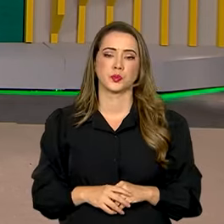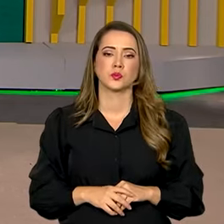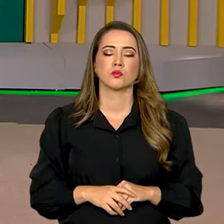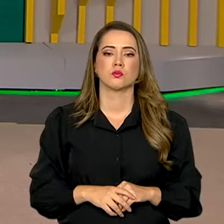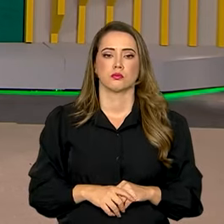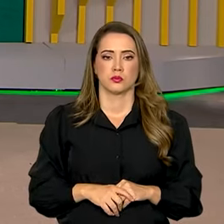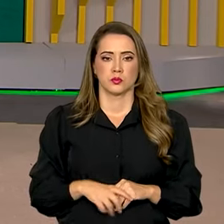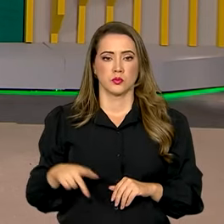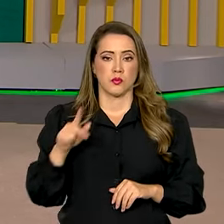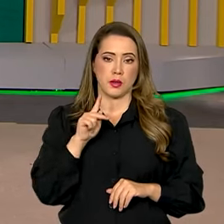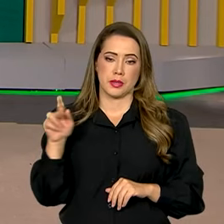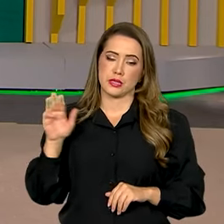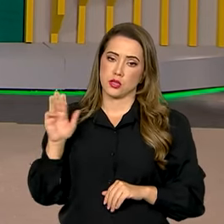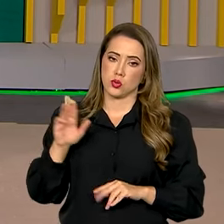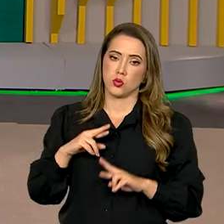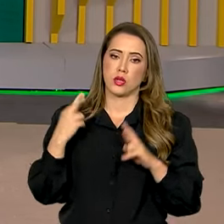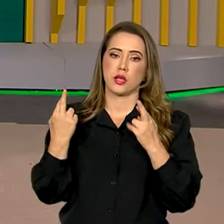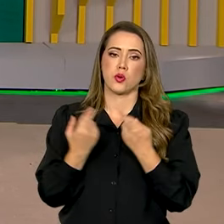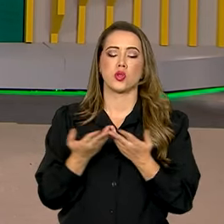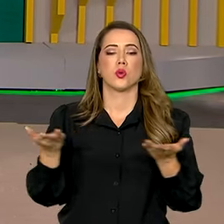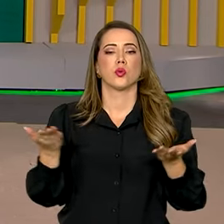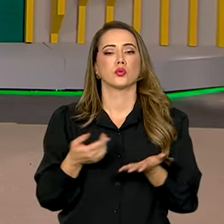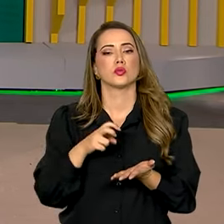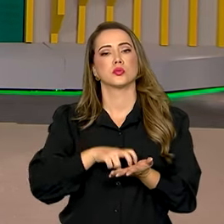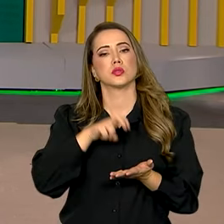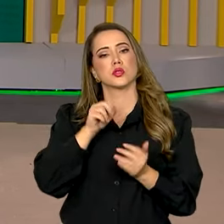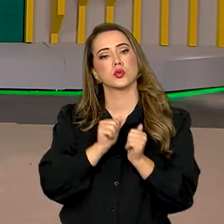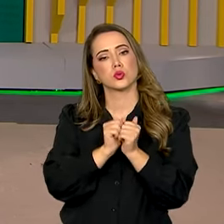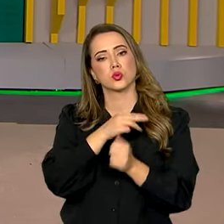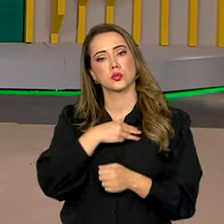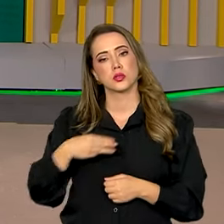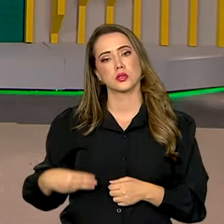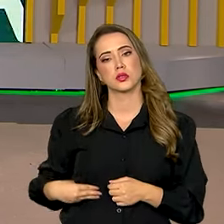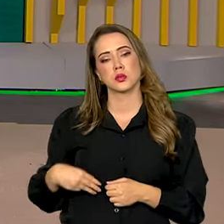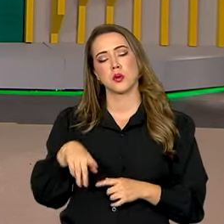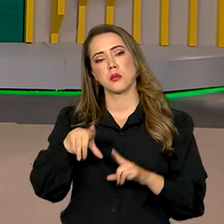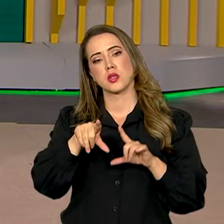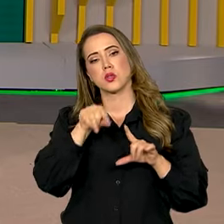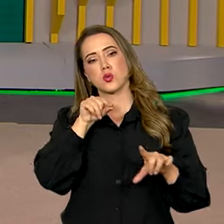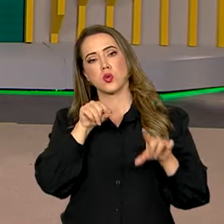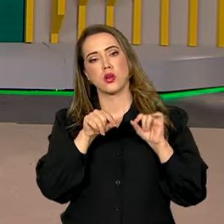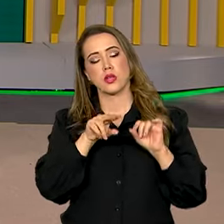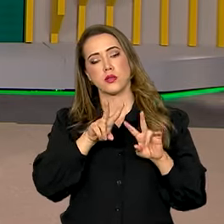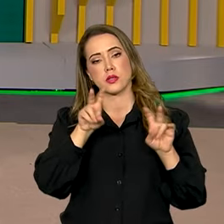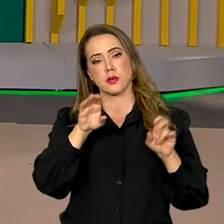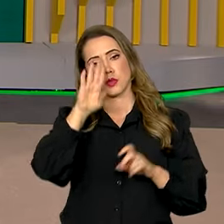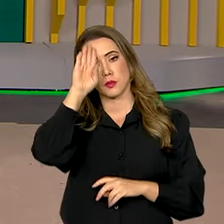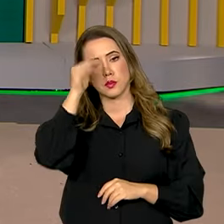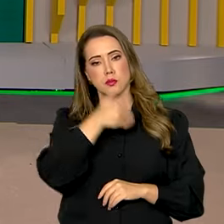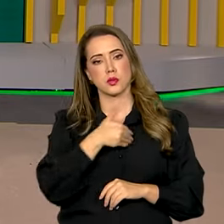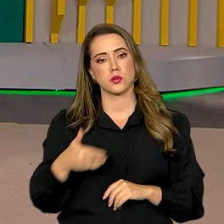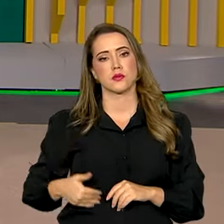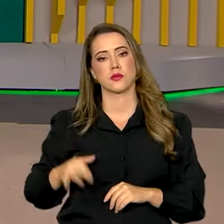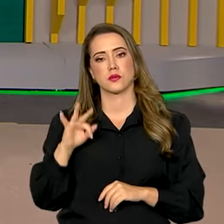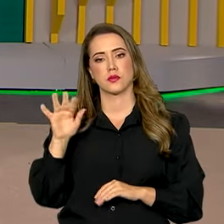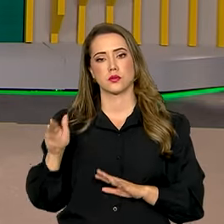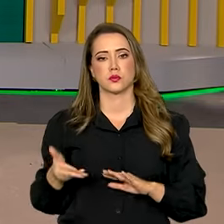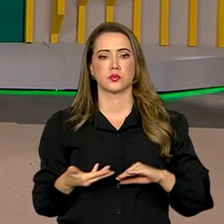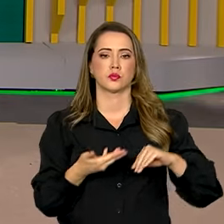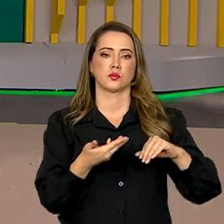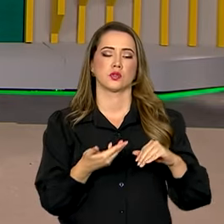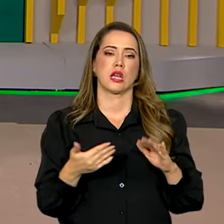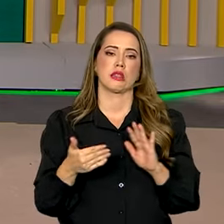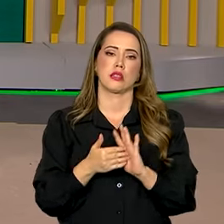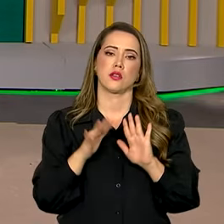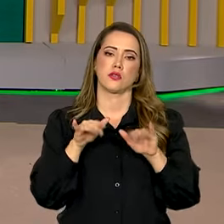E o presidente Lula se reuniu hoje pela manhã com ministros para definir as pautas prioritárias do governo no Congresso Nacional